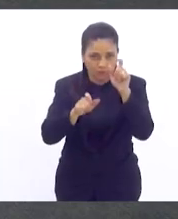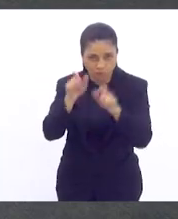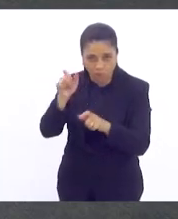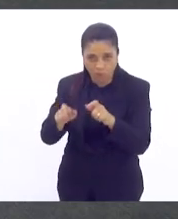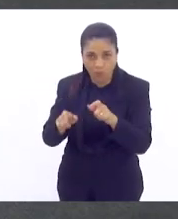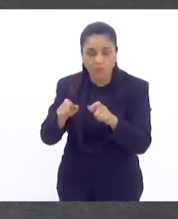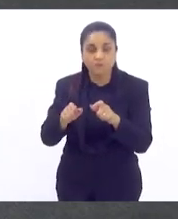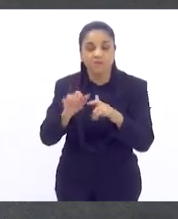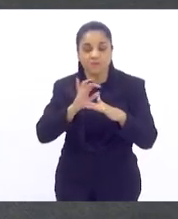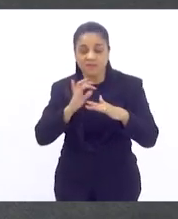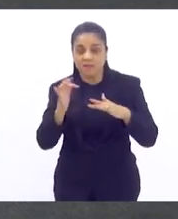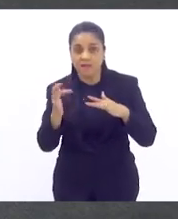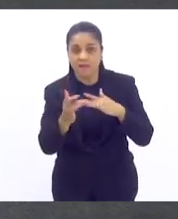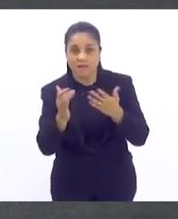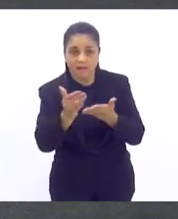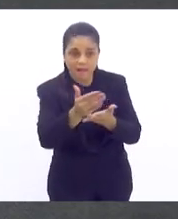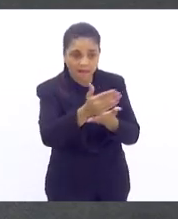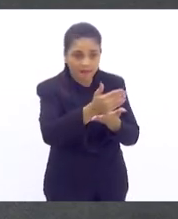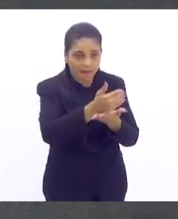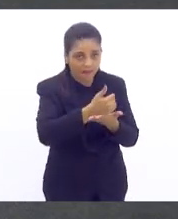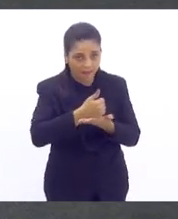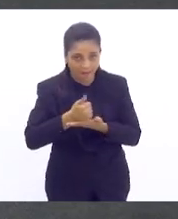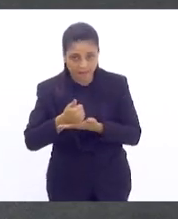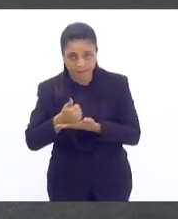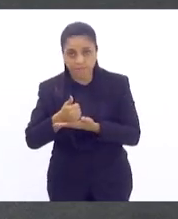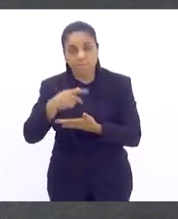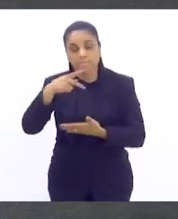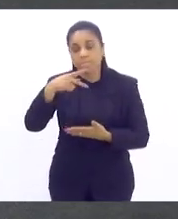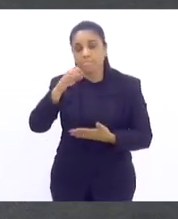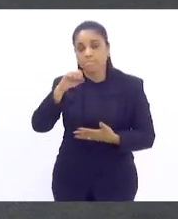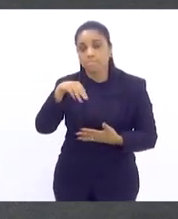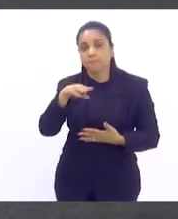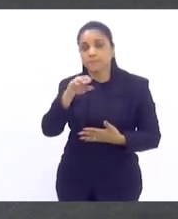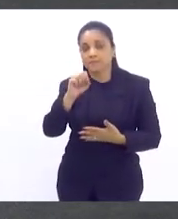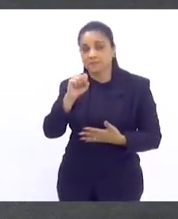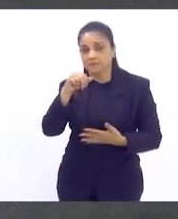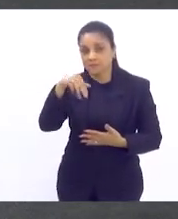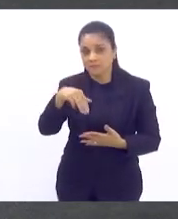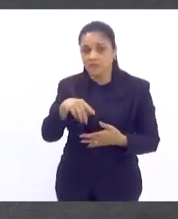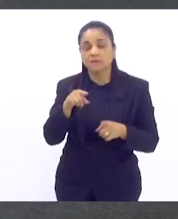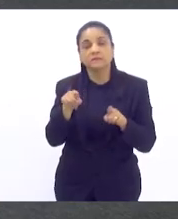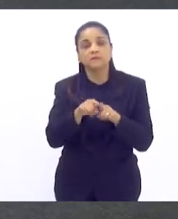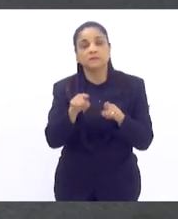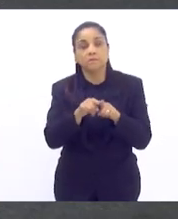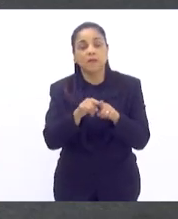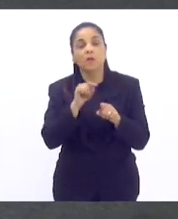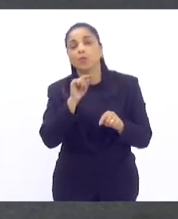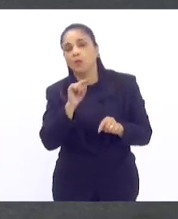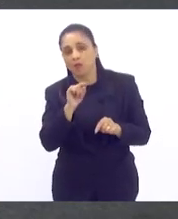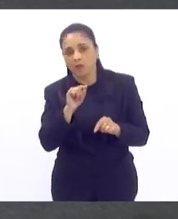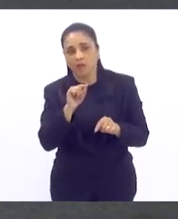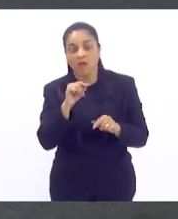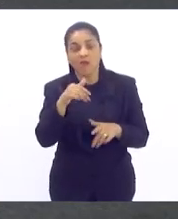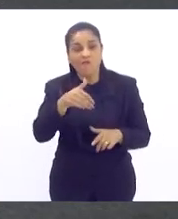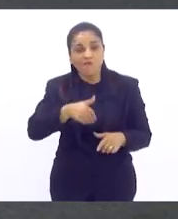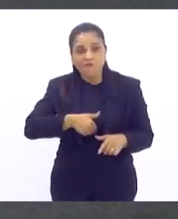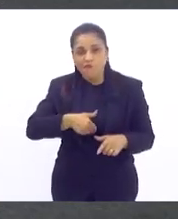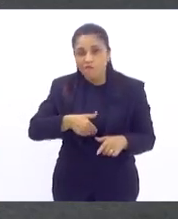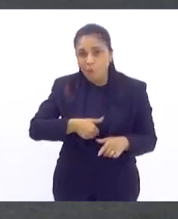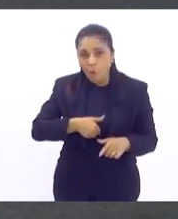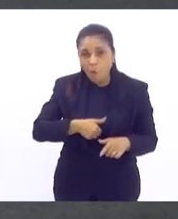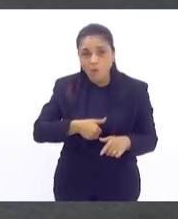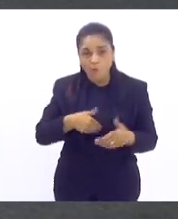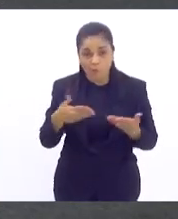rede Pensan e traz também a prerrogativa que é fundamental que hoje a fome, senhora Presidenta,